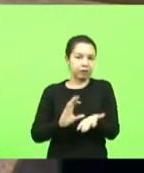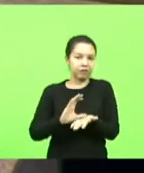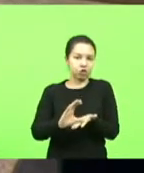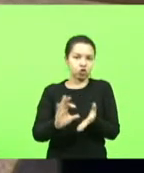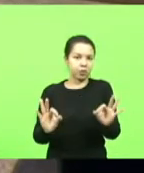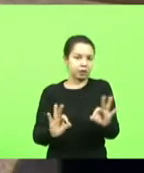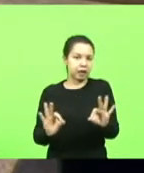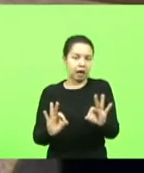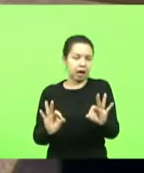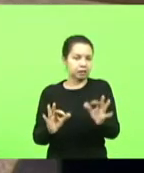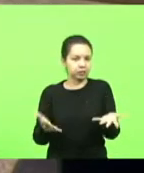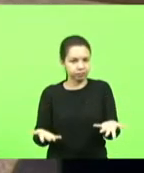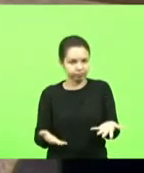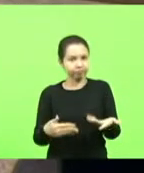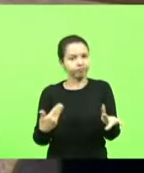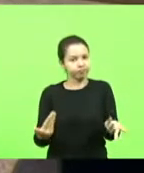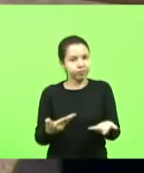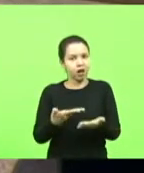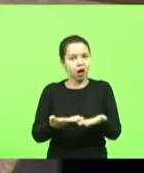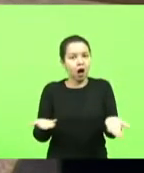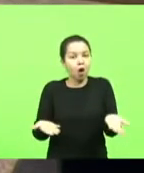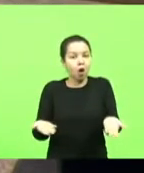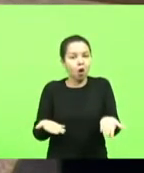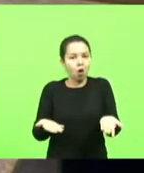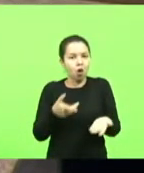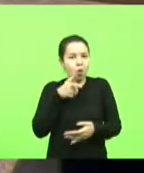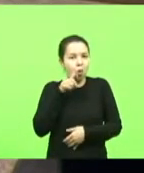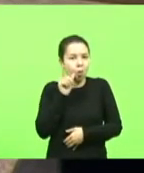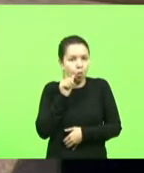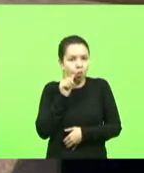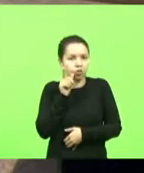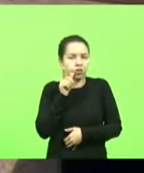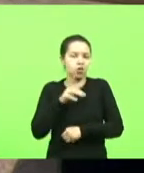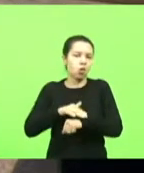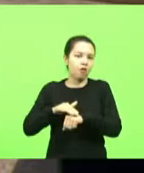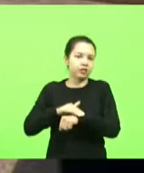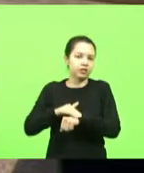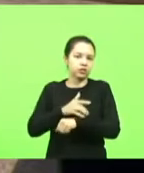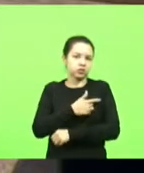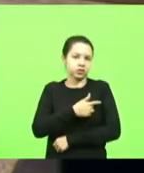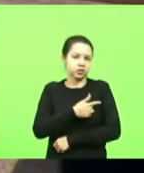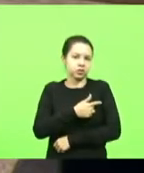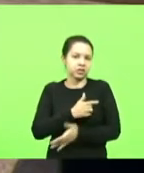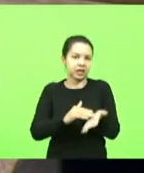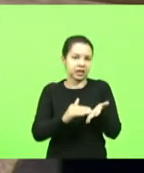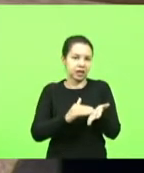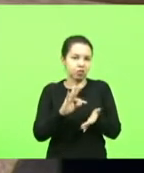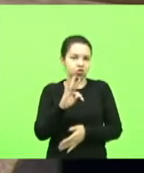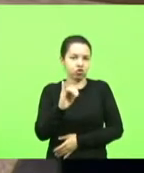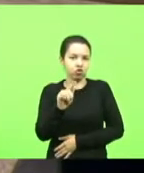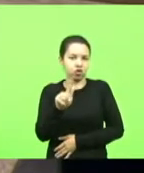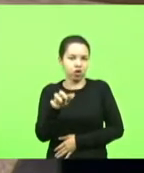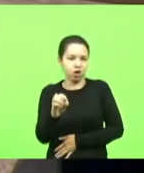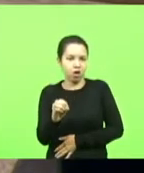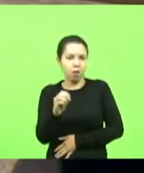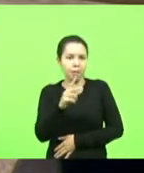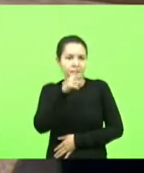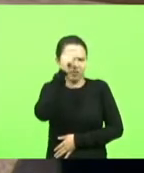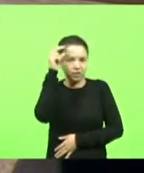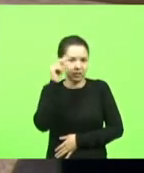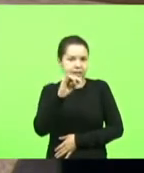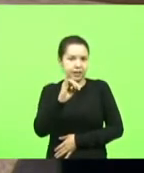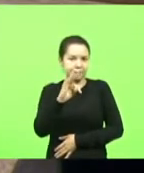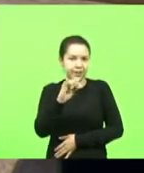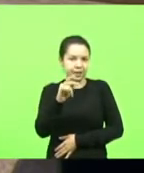também então agora realmente ontem nós tivemos uma conversa com o secretário Tiago o prefeito de Itapiranga inclusive está aqui também